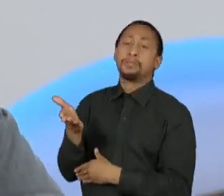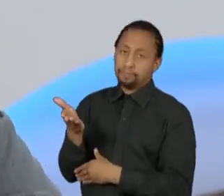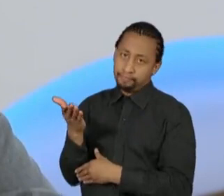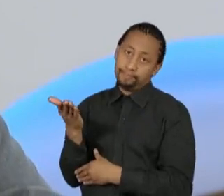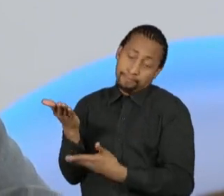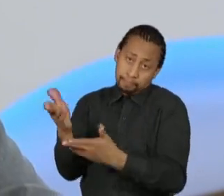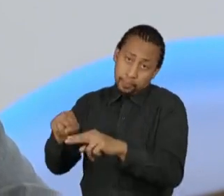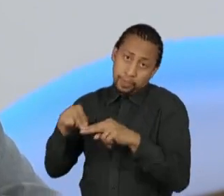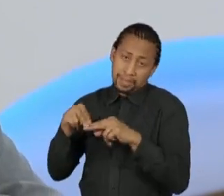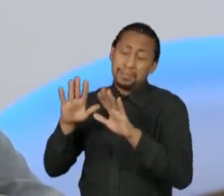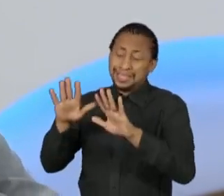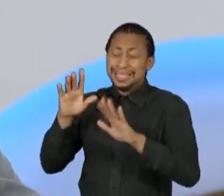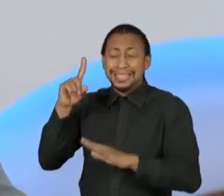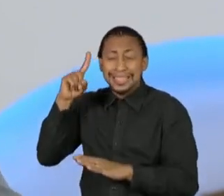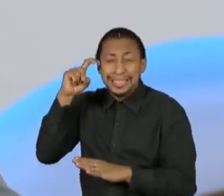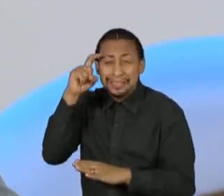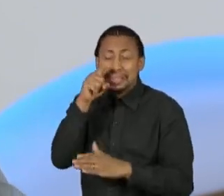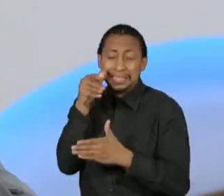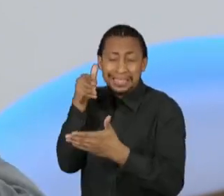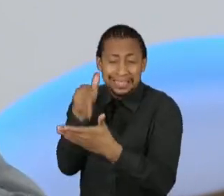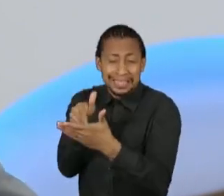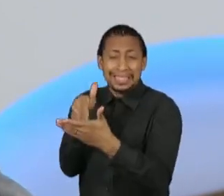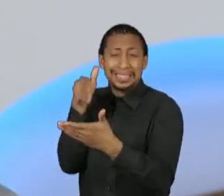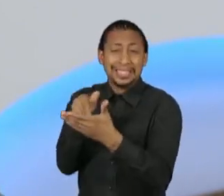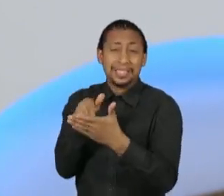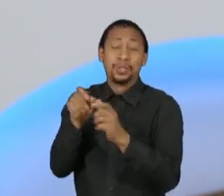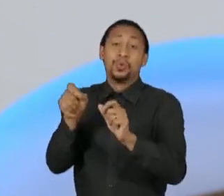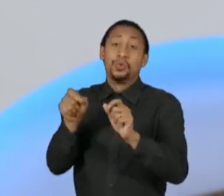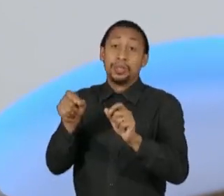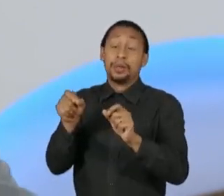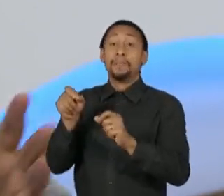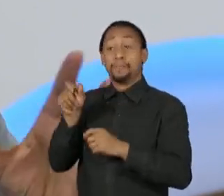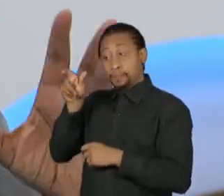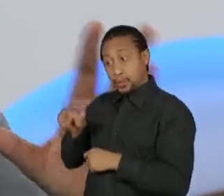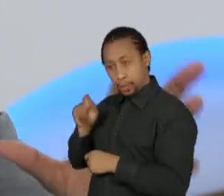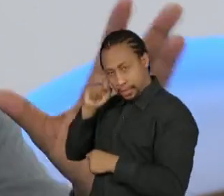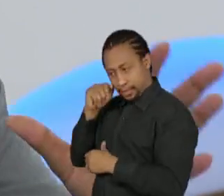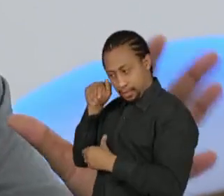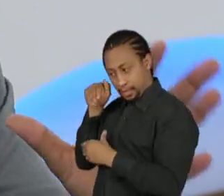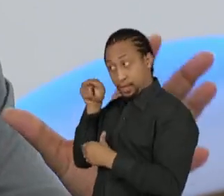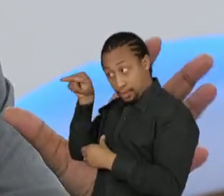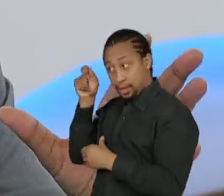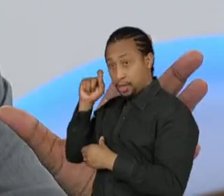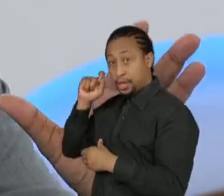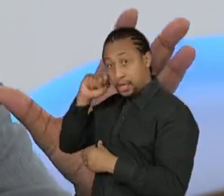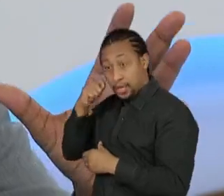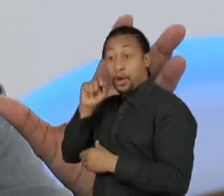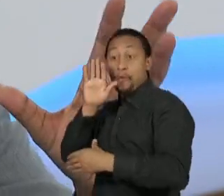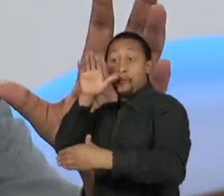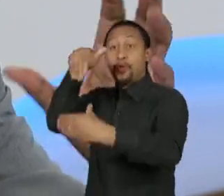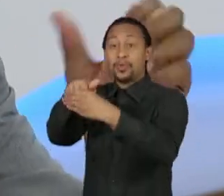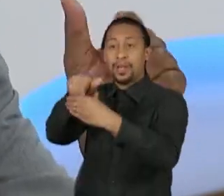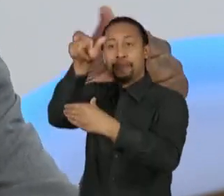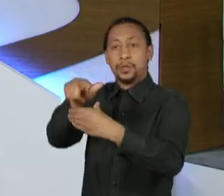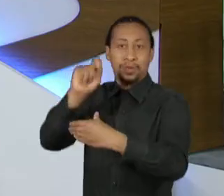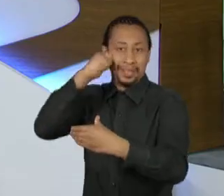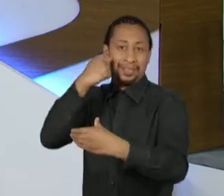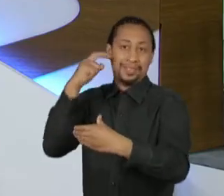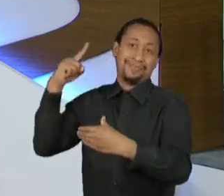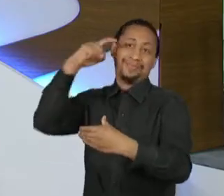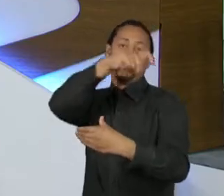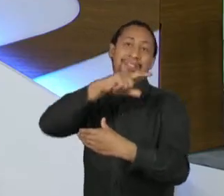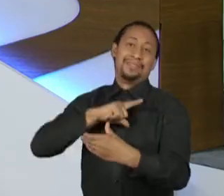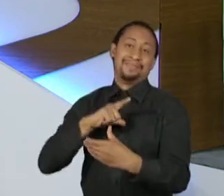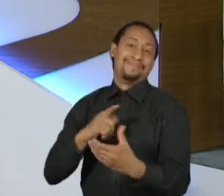muito grande em votar em nós mesmos. Mas faz parte também do que se